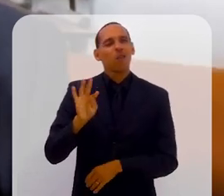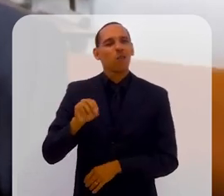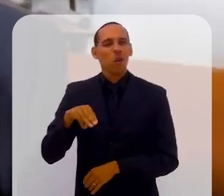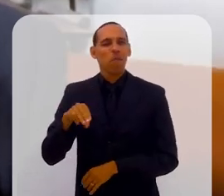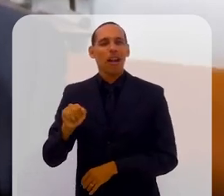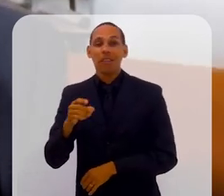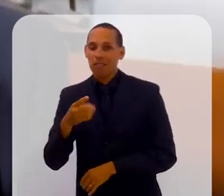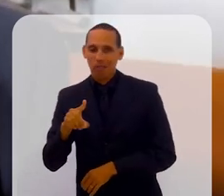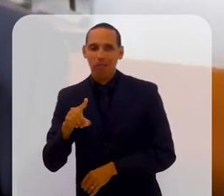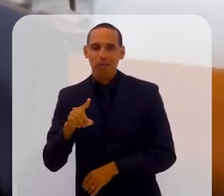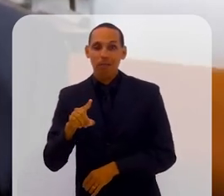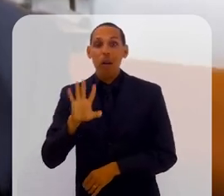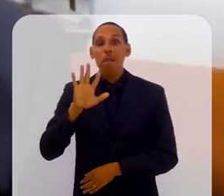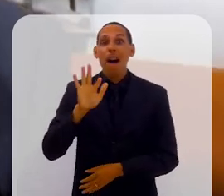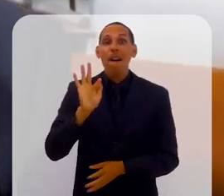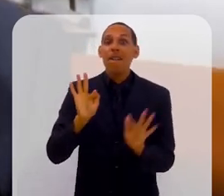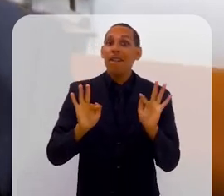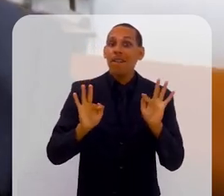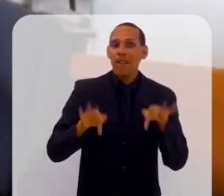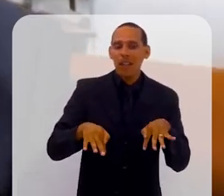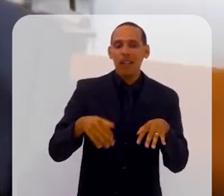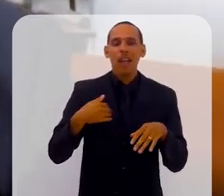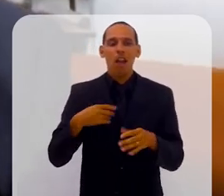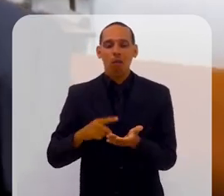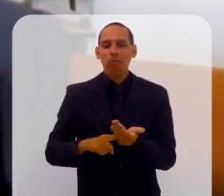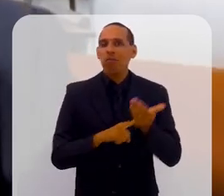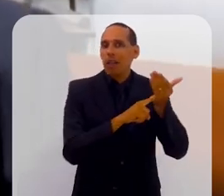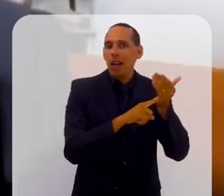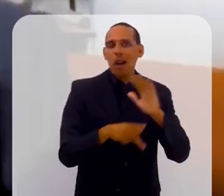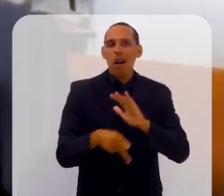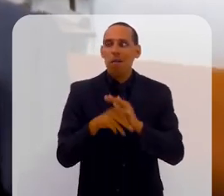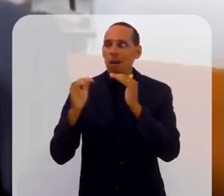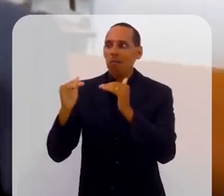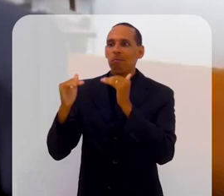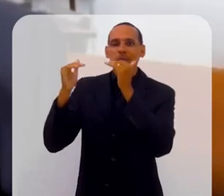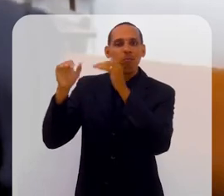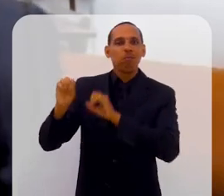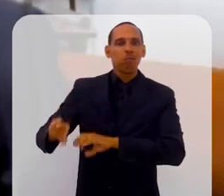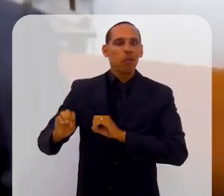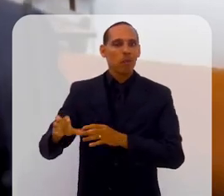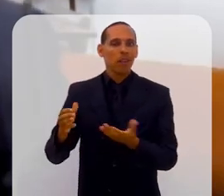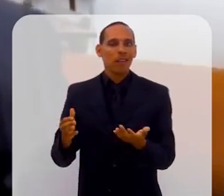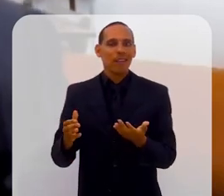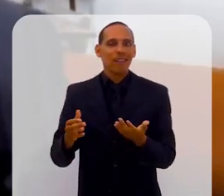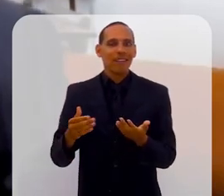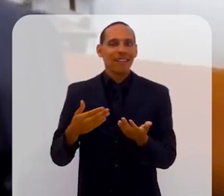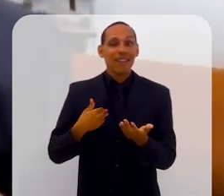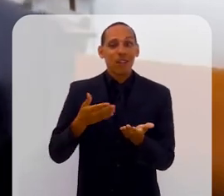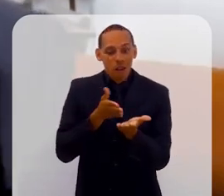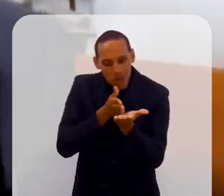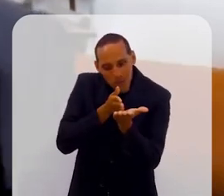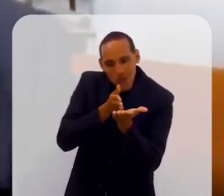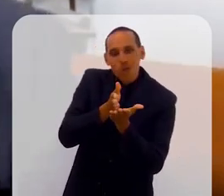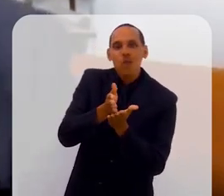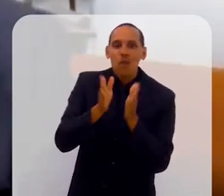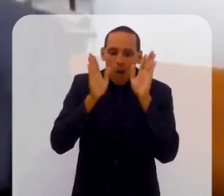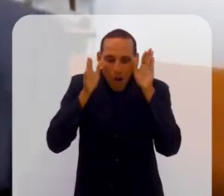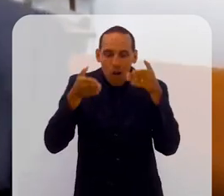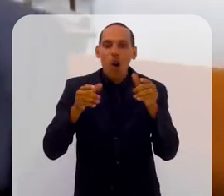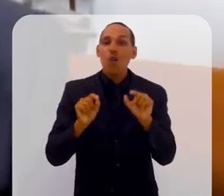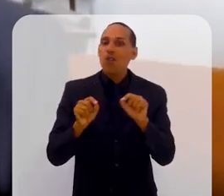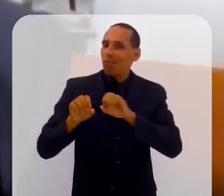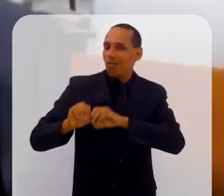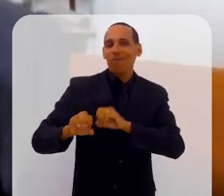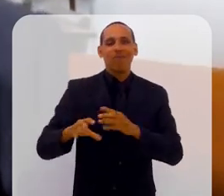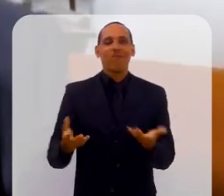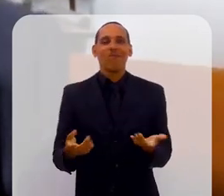do meu curso, eu estava trabalhando com tecnologia para o ensino superior. Então, estava sempre entrando ali um pouquinho na educação. Quando eu comecei no curso de